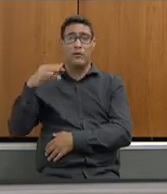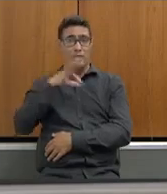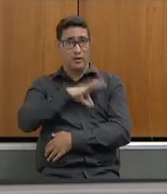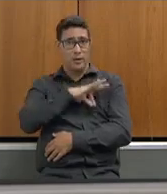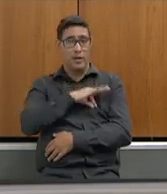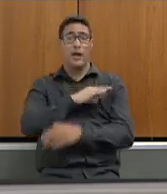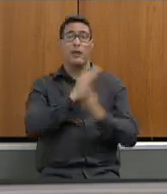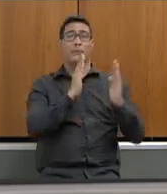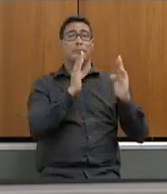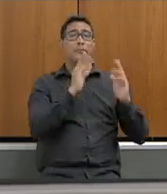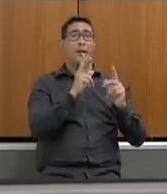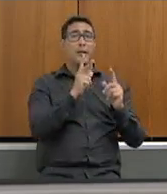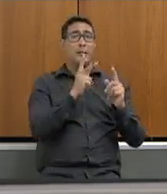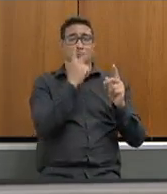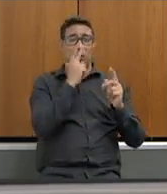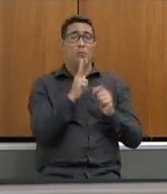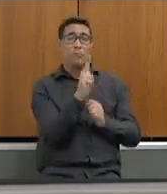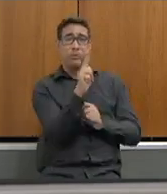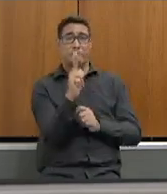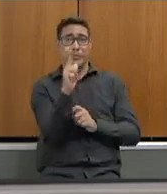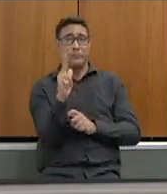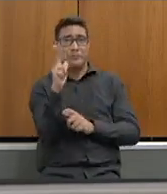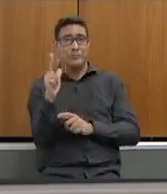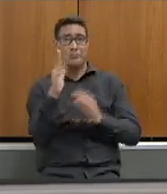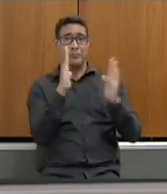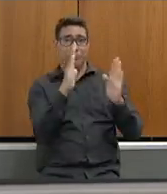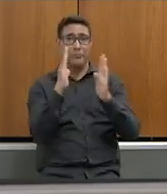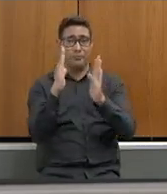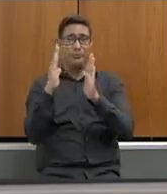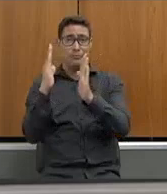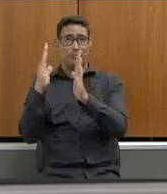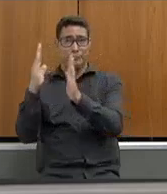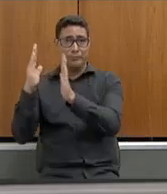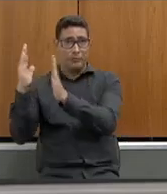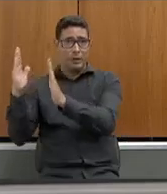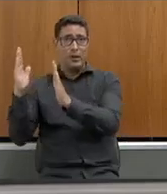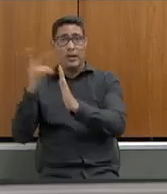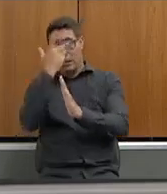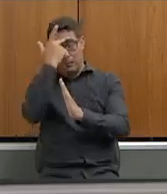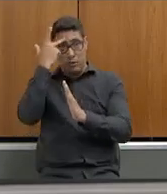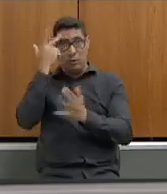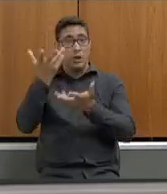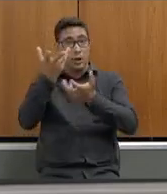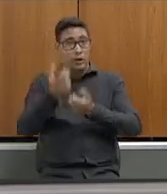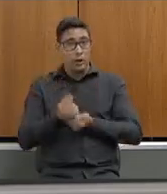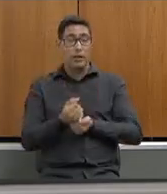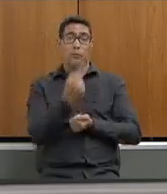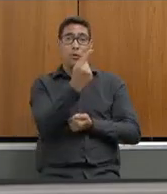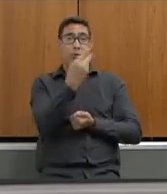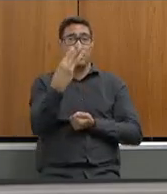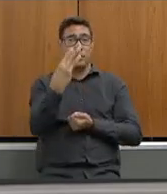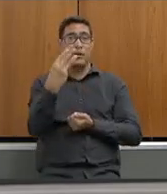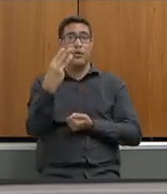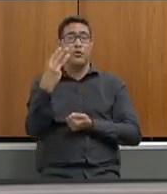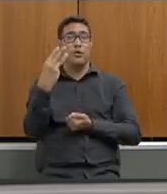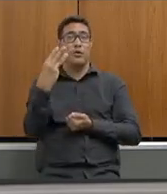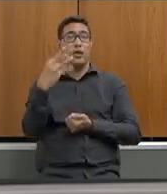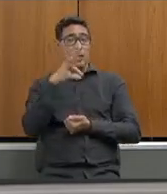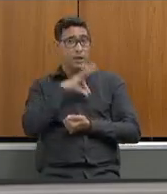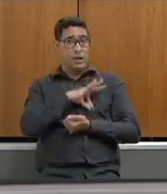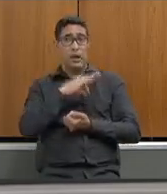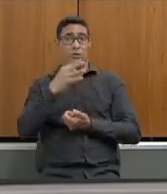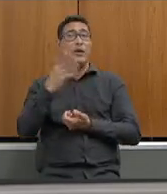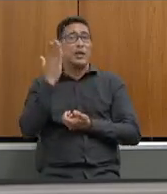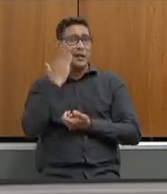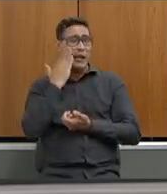o que é quem viveu sem receber décimo terceiro também sabe o que é passar por isso eu